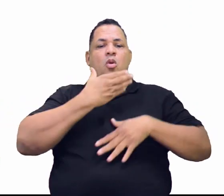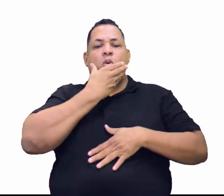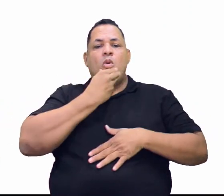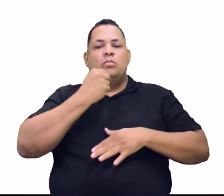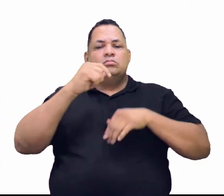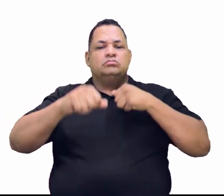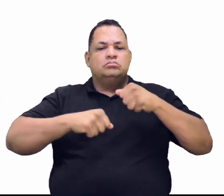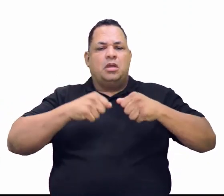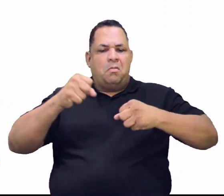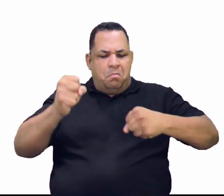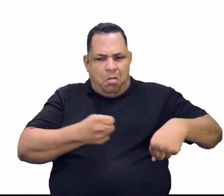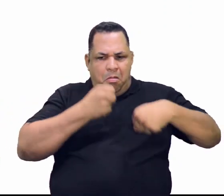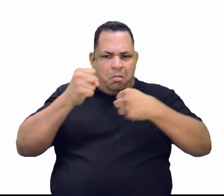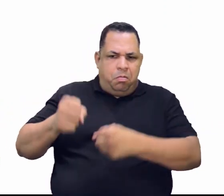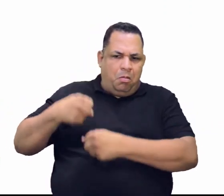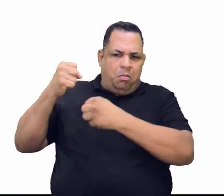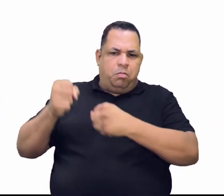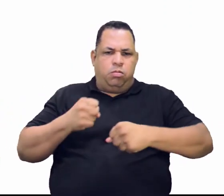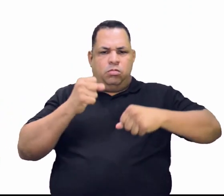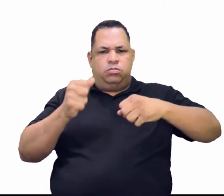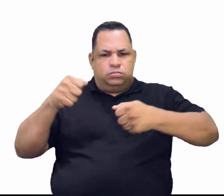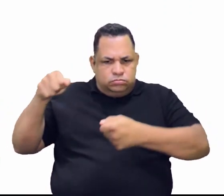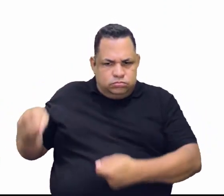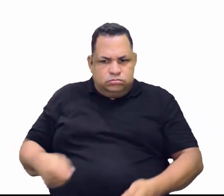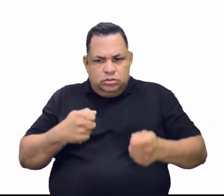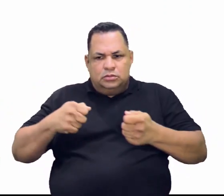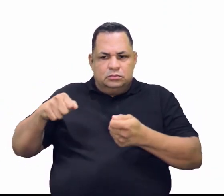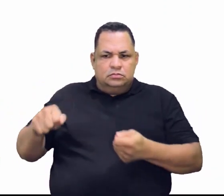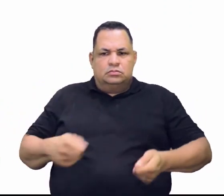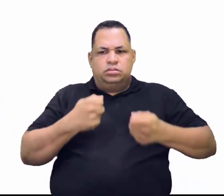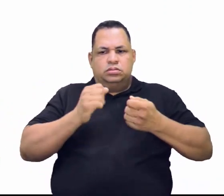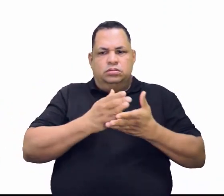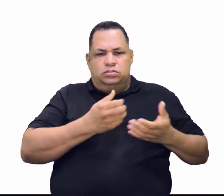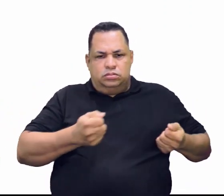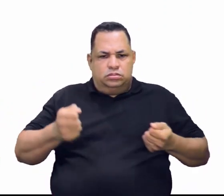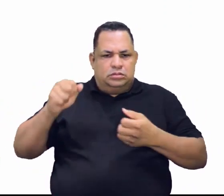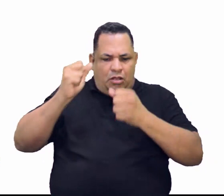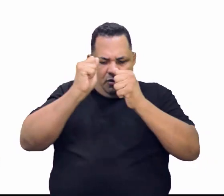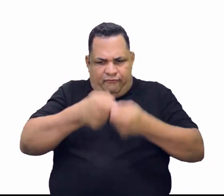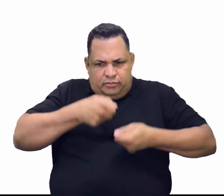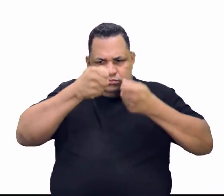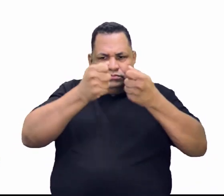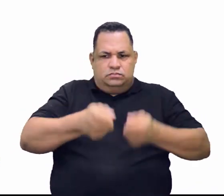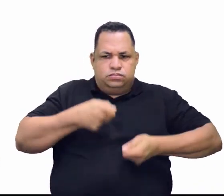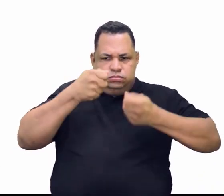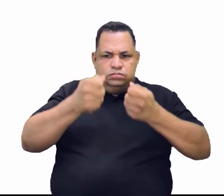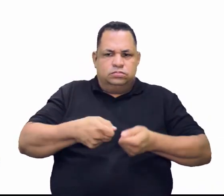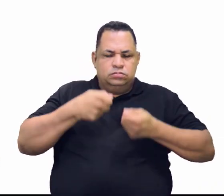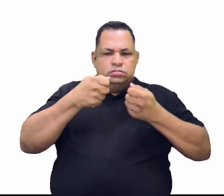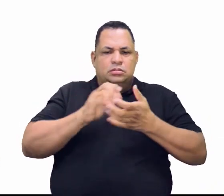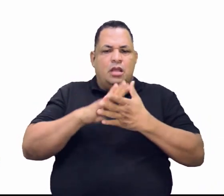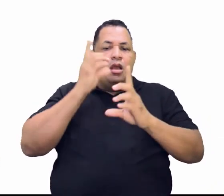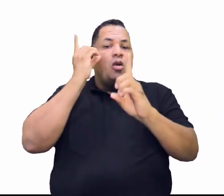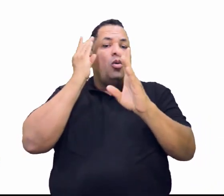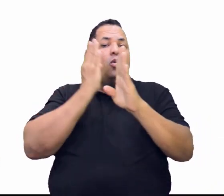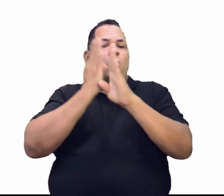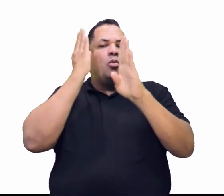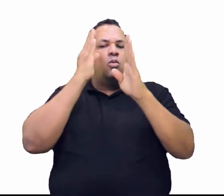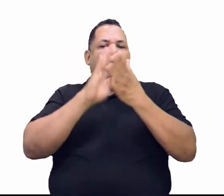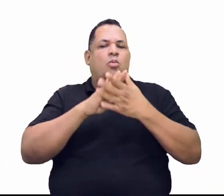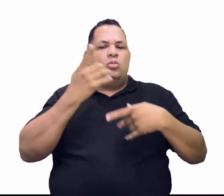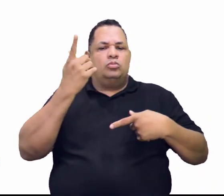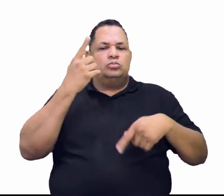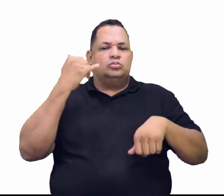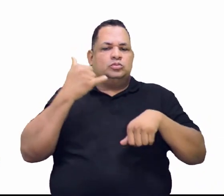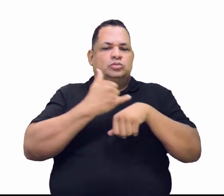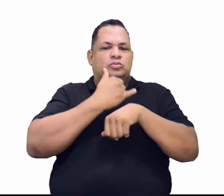manualmente. Isso é um garipo manual. Os caras estão cavando pra encontrar o